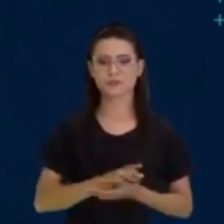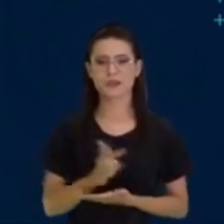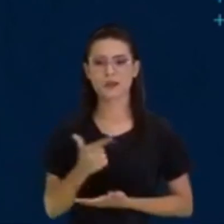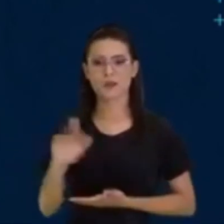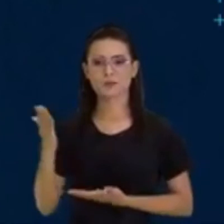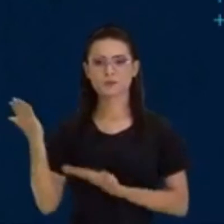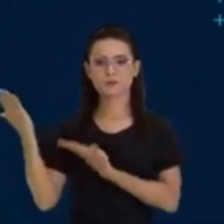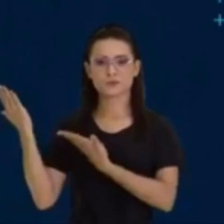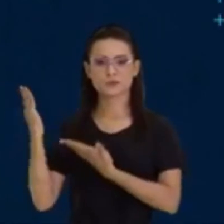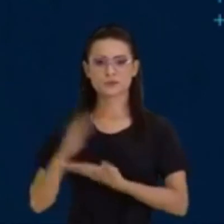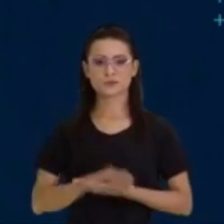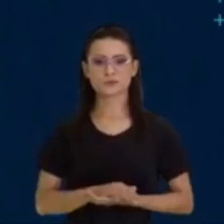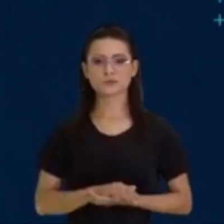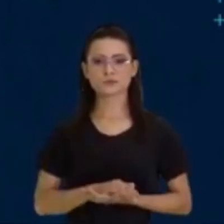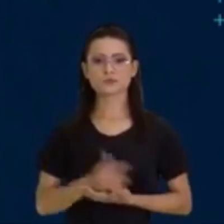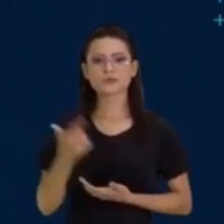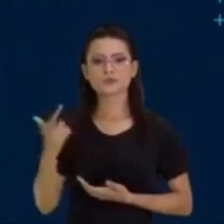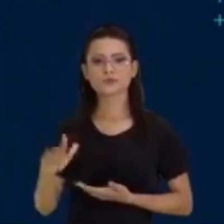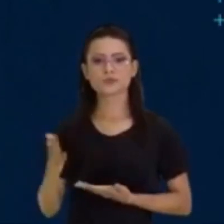Podemos passar para o outro.